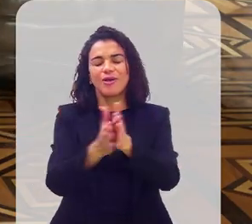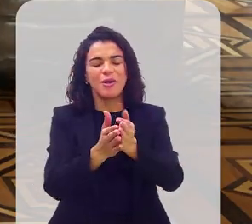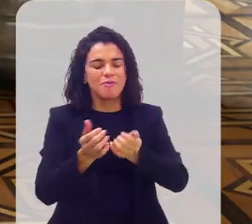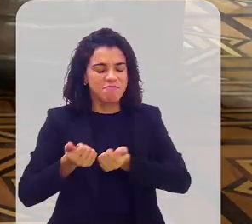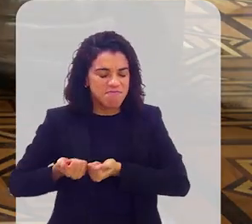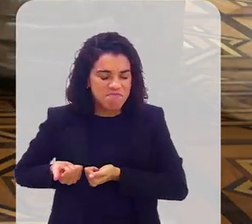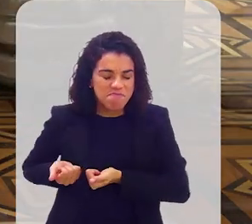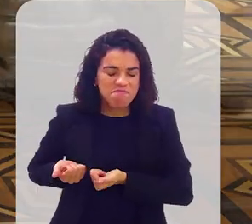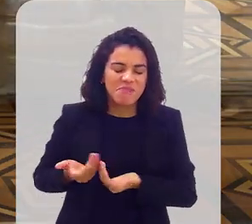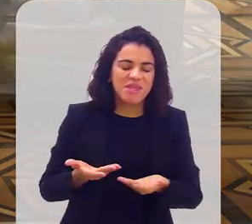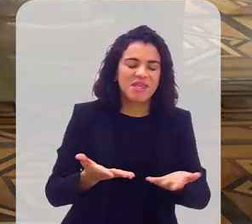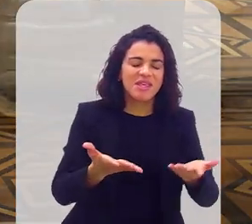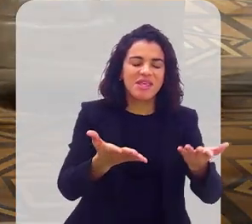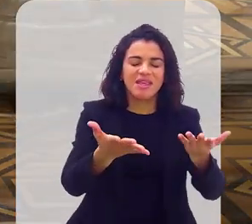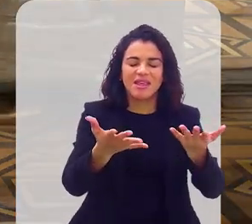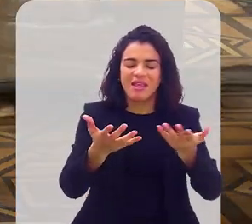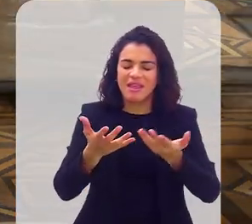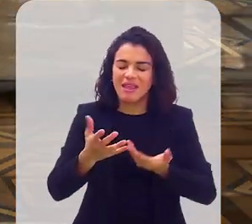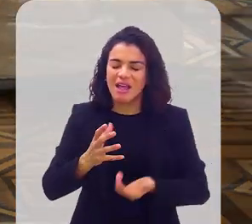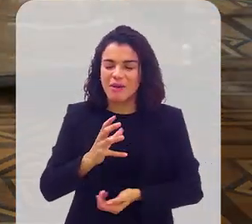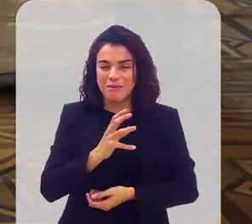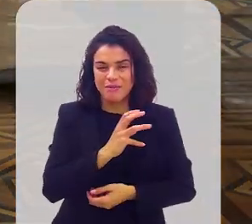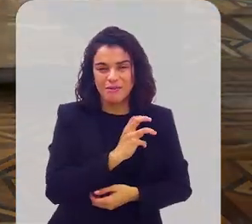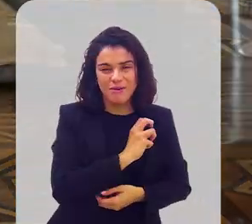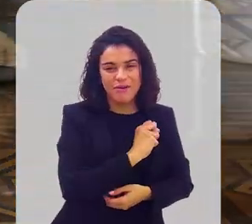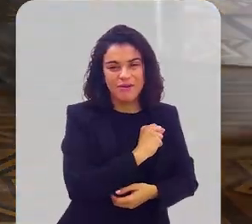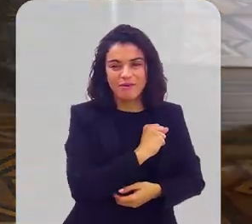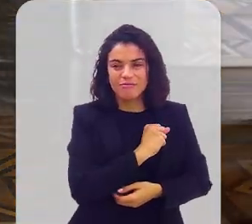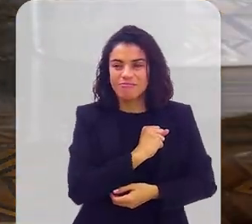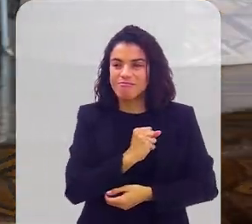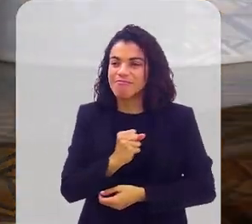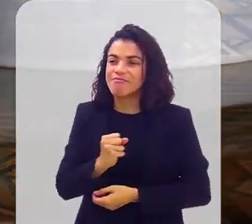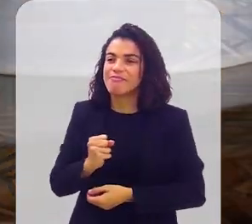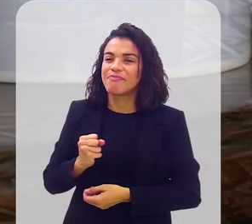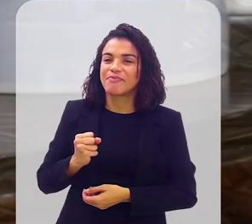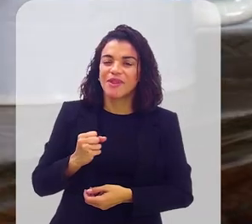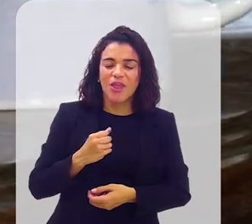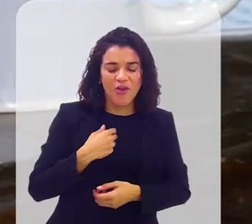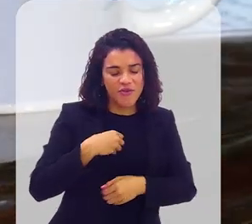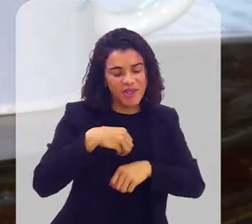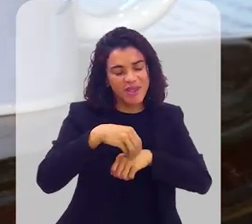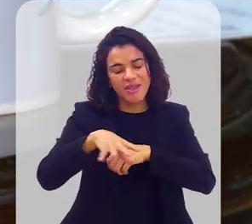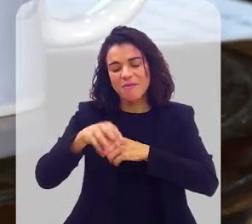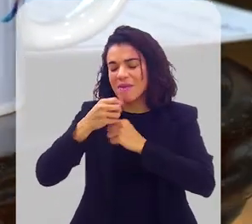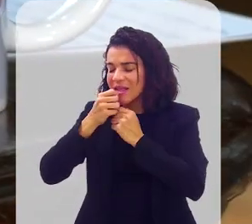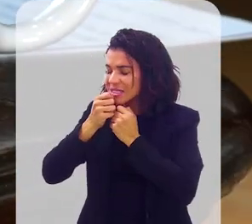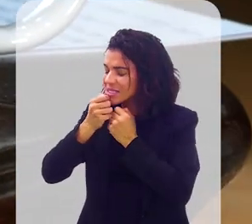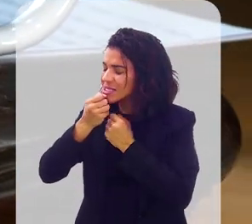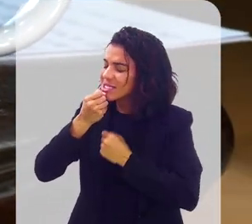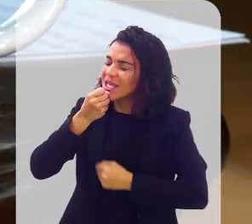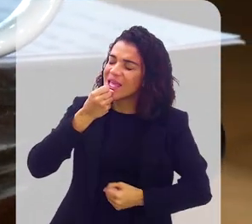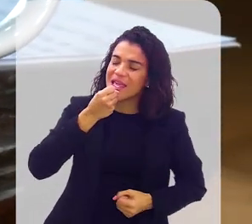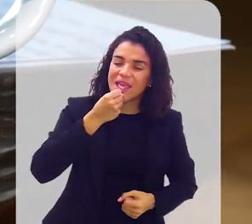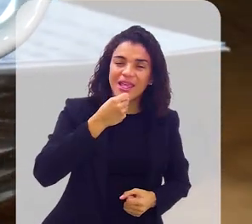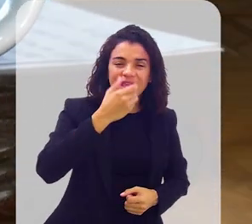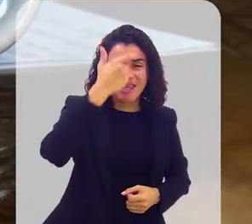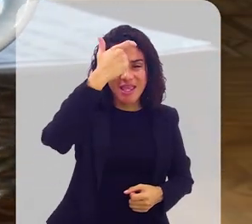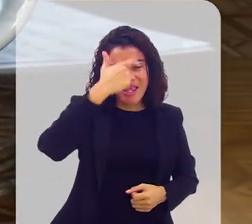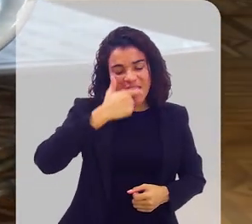declarar o meu amor Vim pra dizer que eu sou